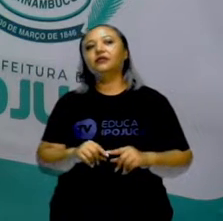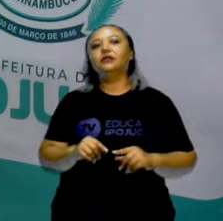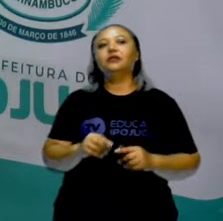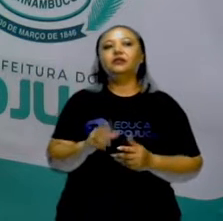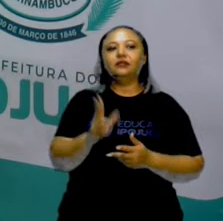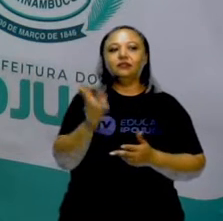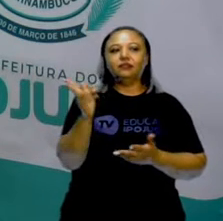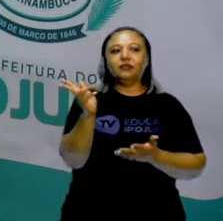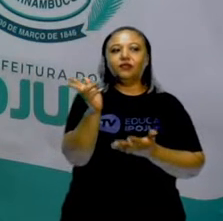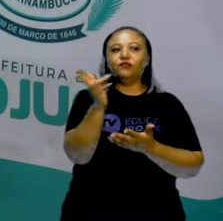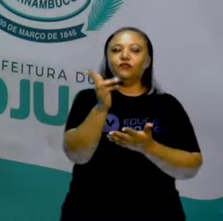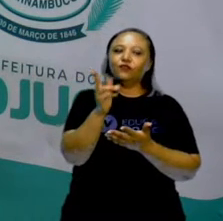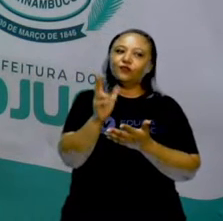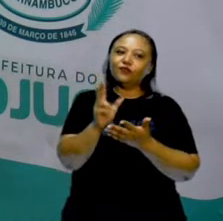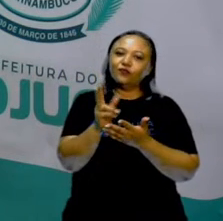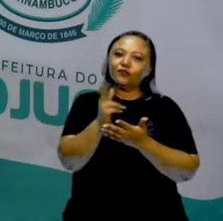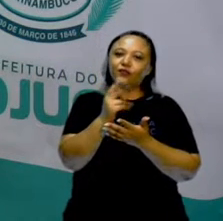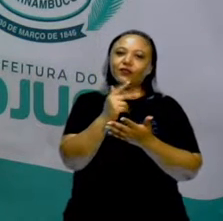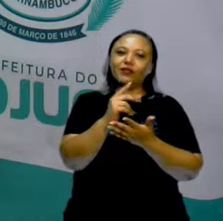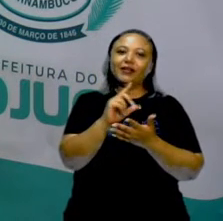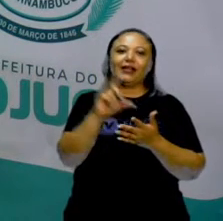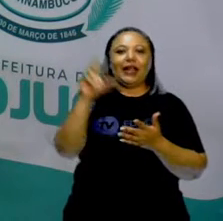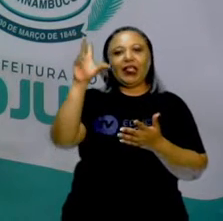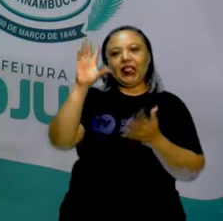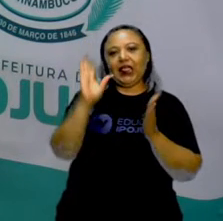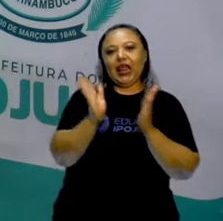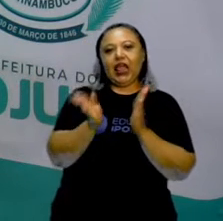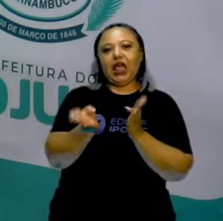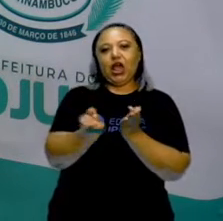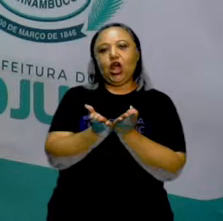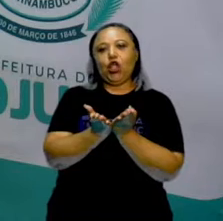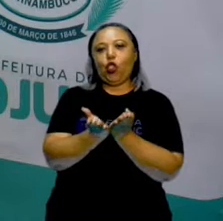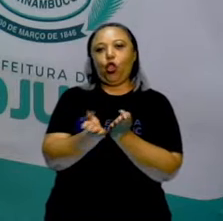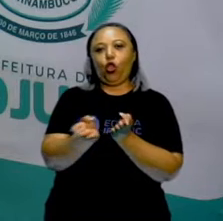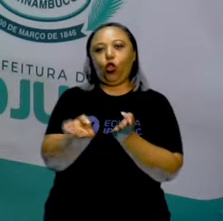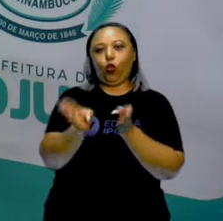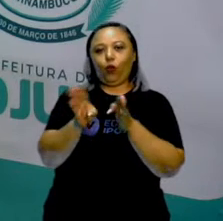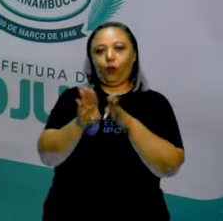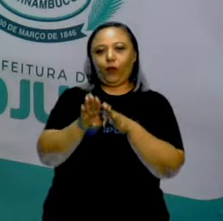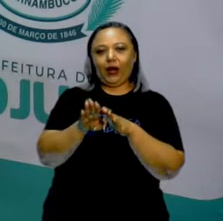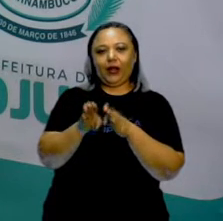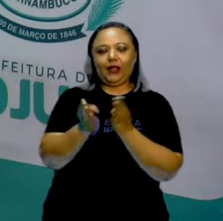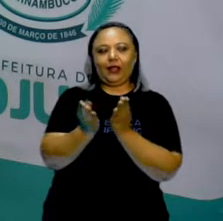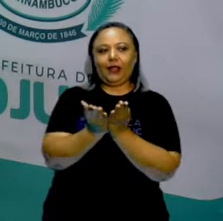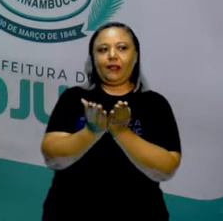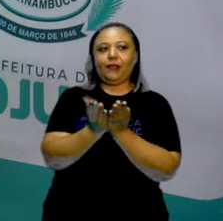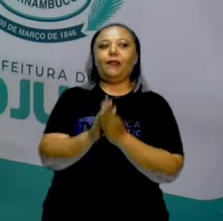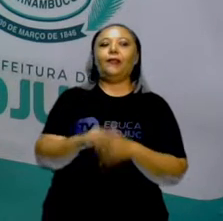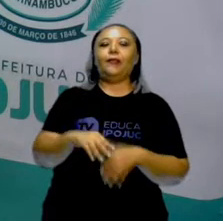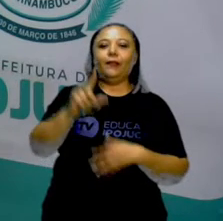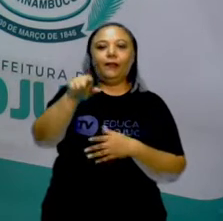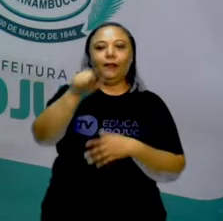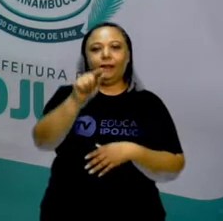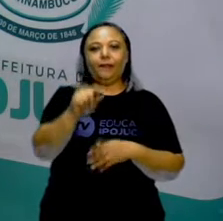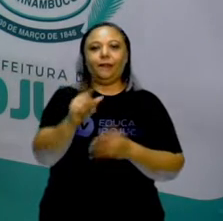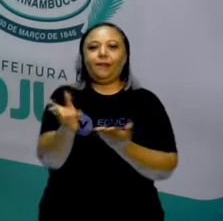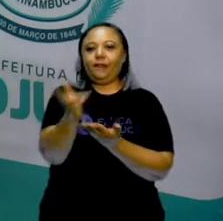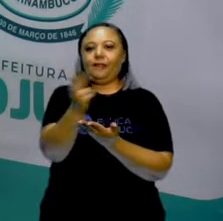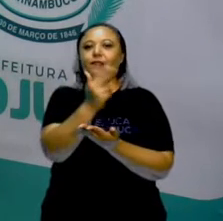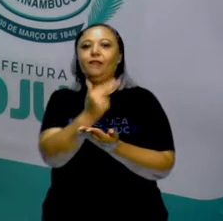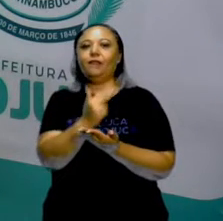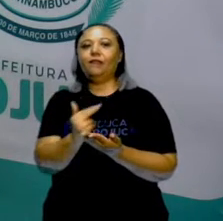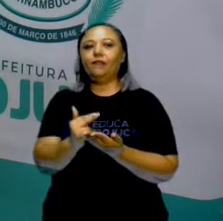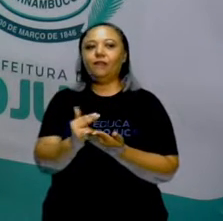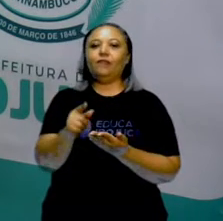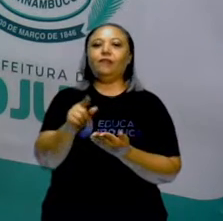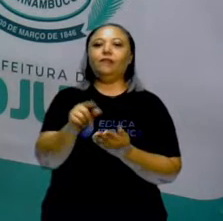uma figura ali que tem uma dobrinha, vamos dizer assim. Pois é. Essas figuras daqui são os que nós